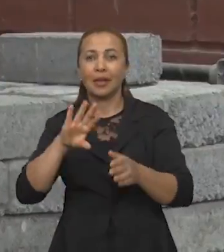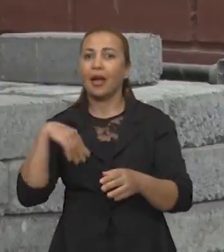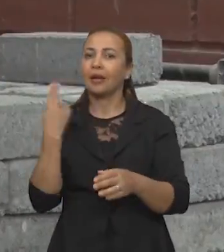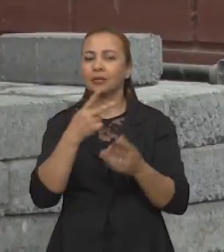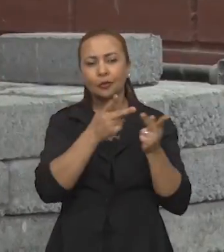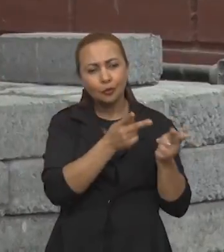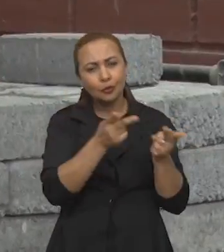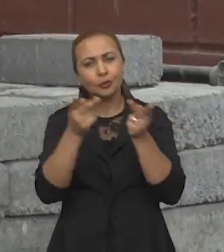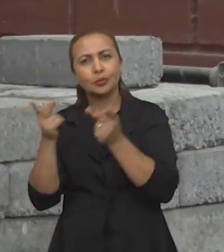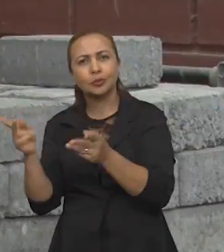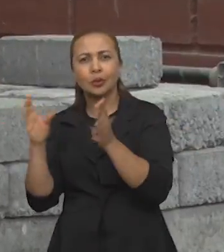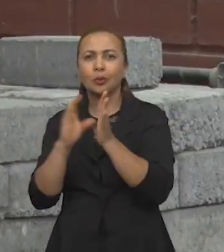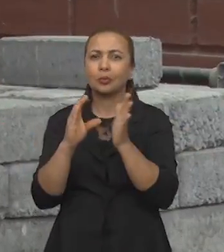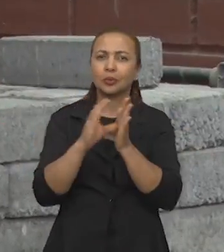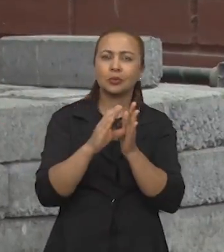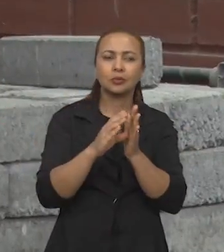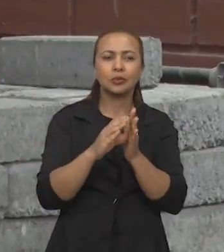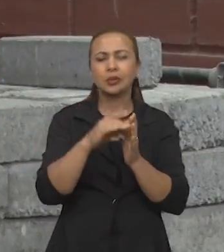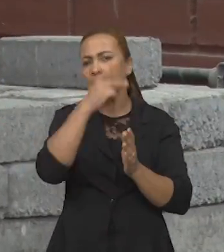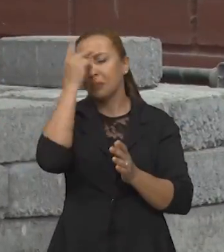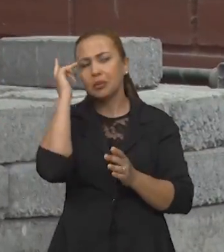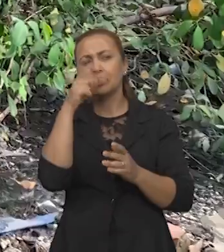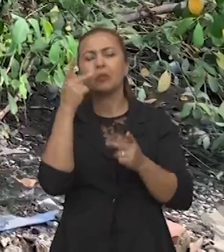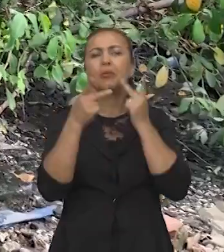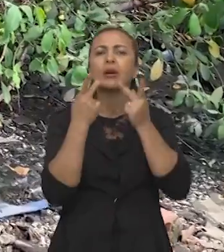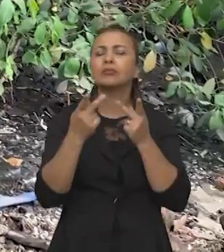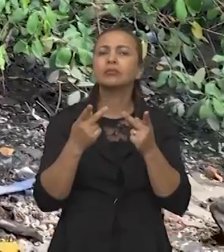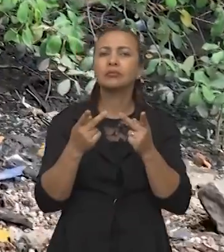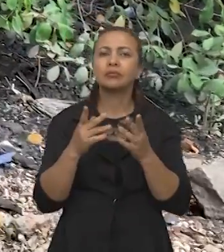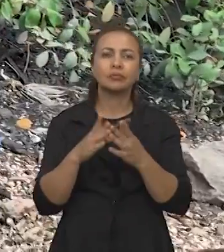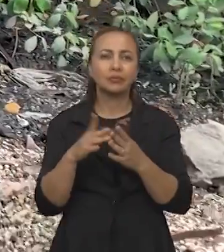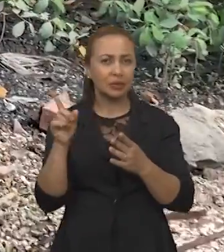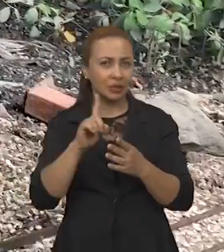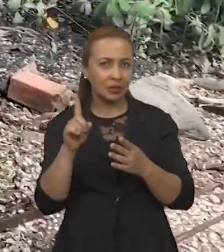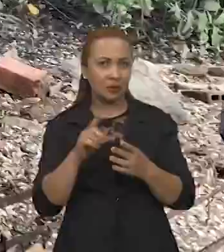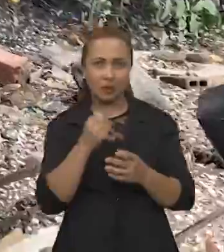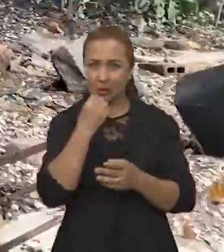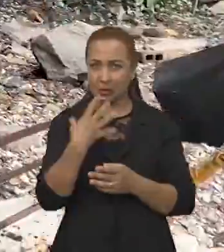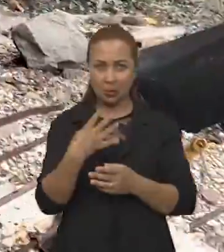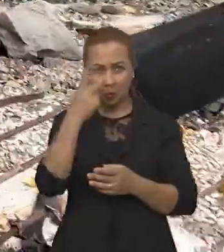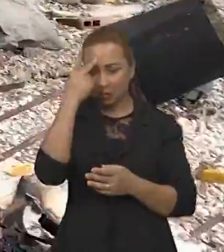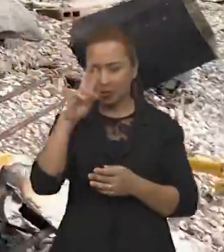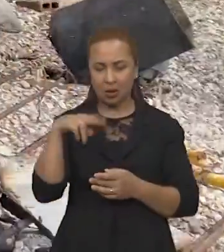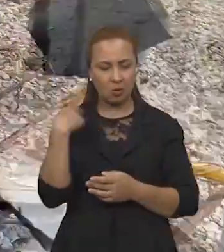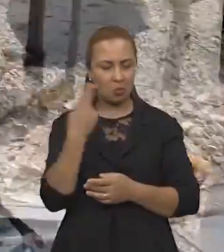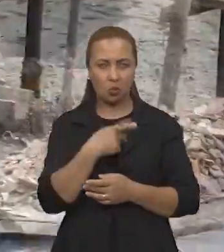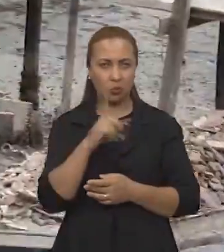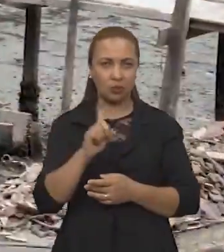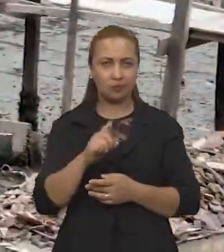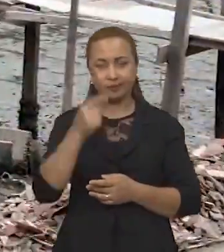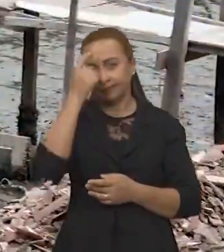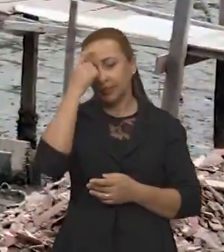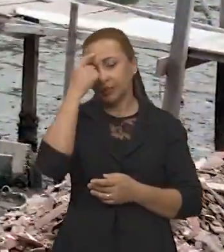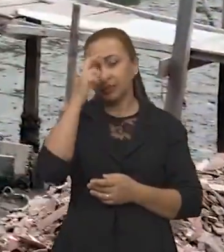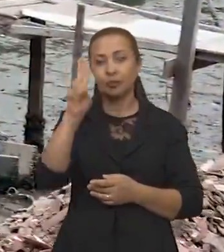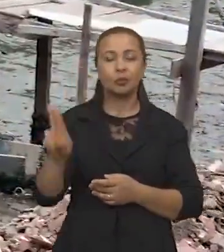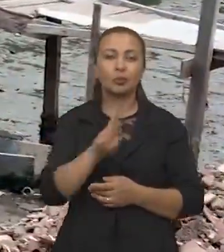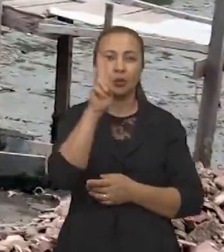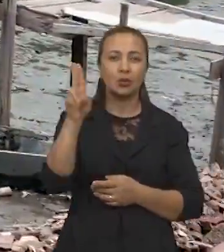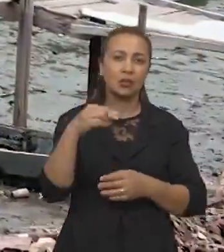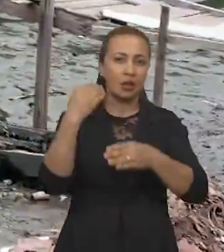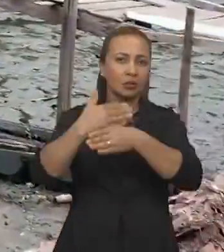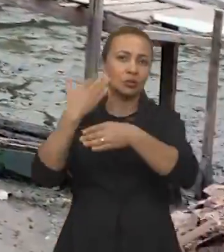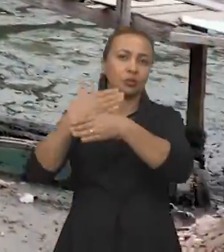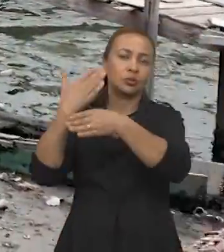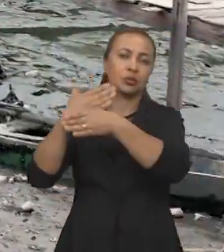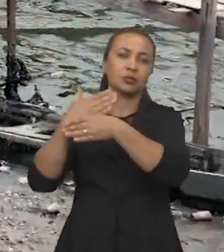Até que quando a gente foi na comunidade, o morador falou que isso não era muito viável para eles, que a gente pensava